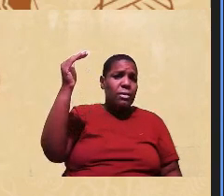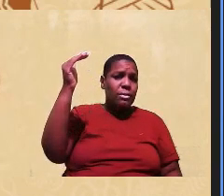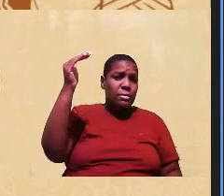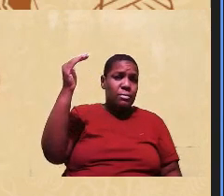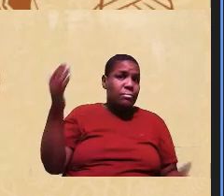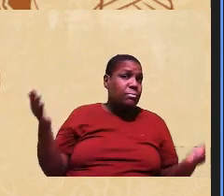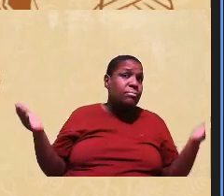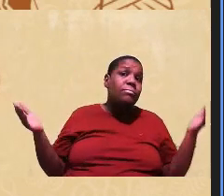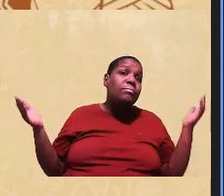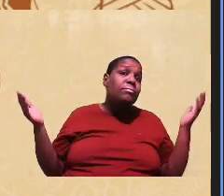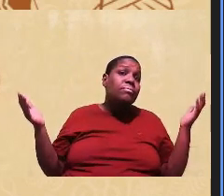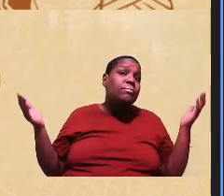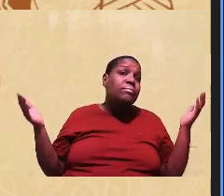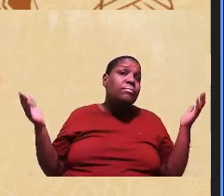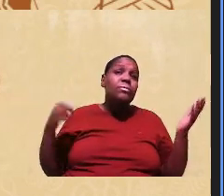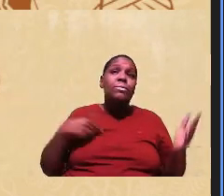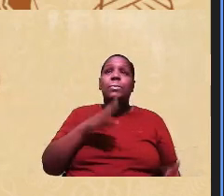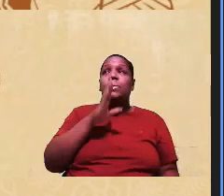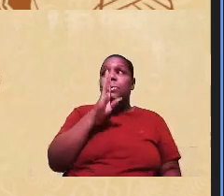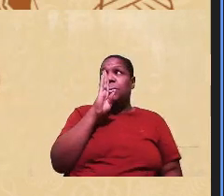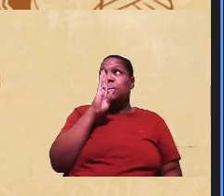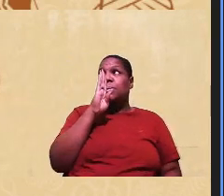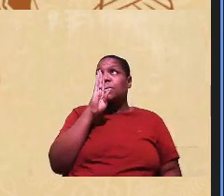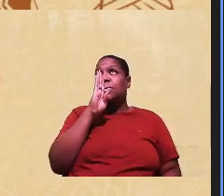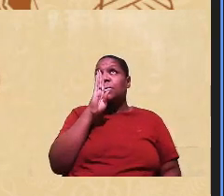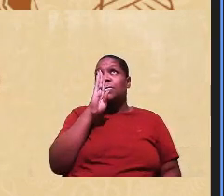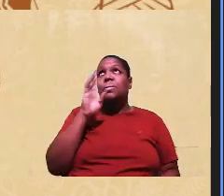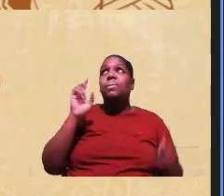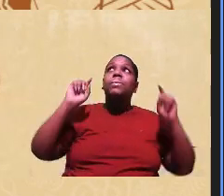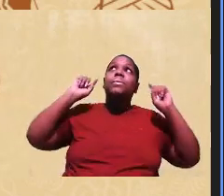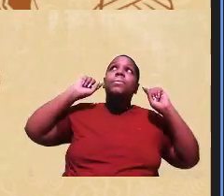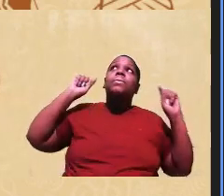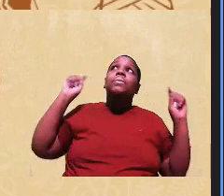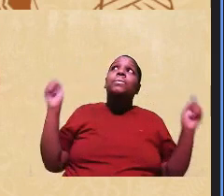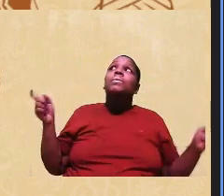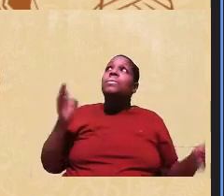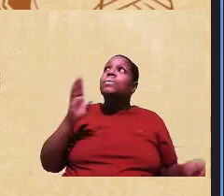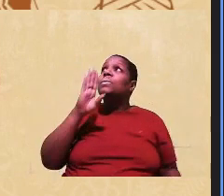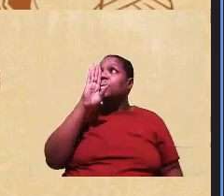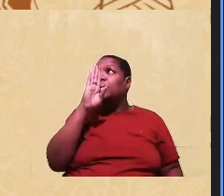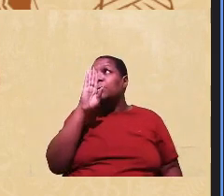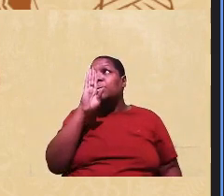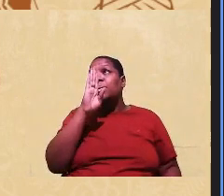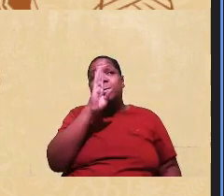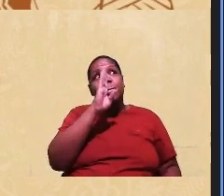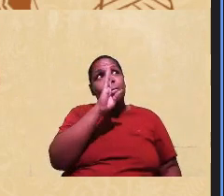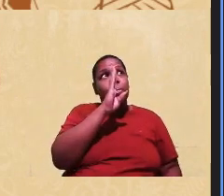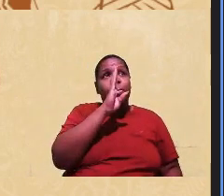E é o pacto de silêncio lá, né, narcísico, você está assidamento aqui.